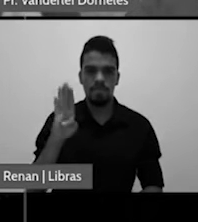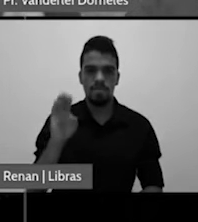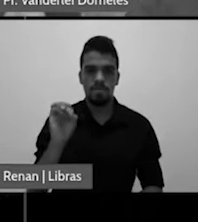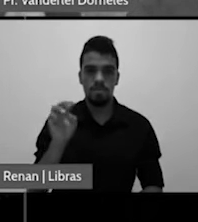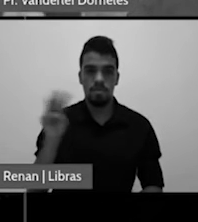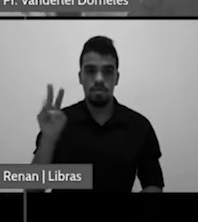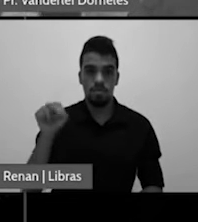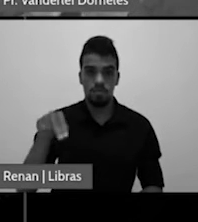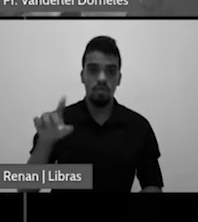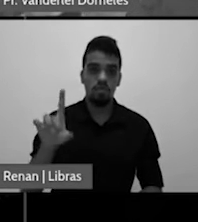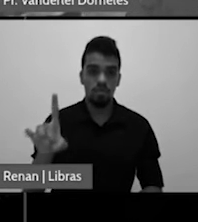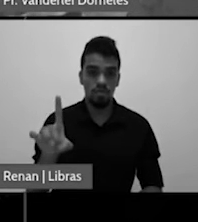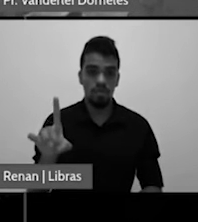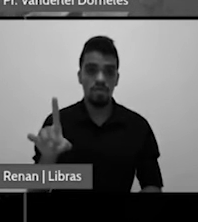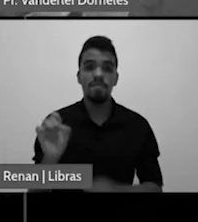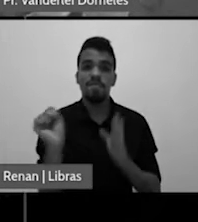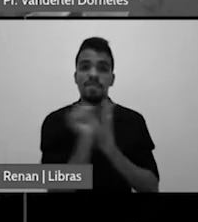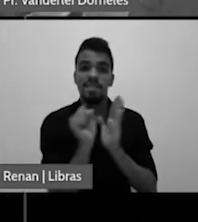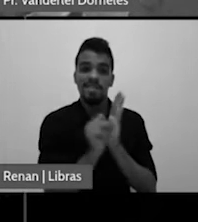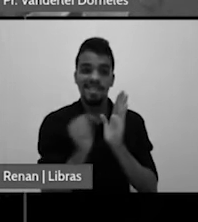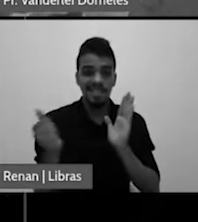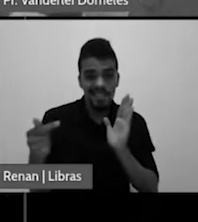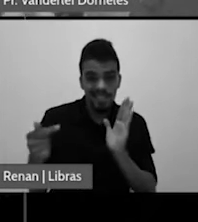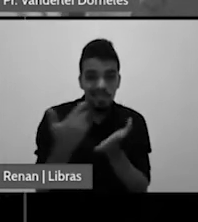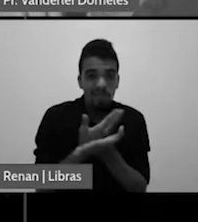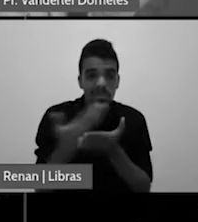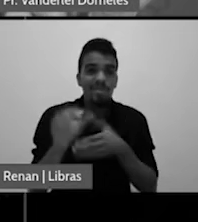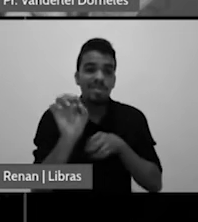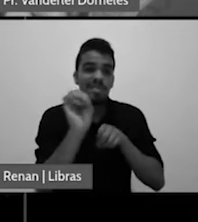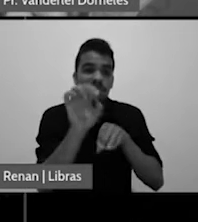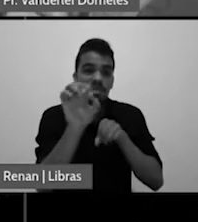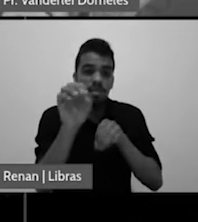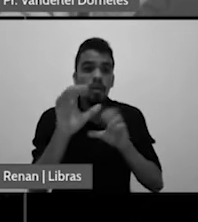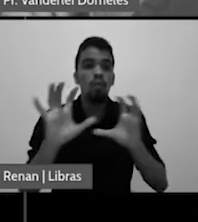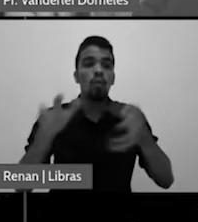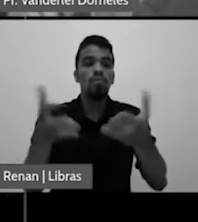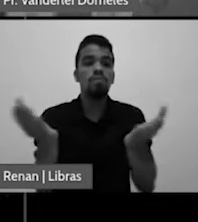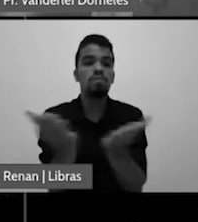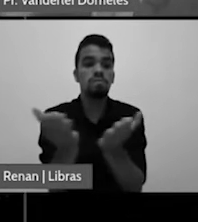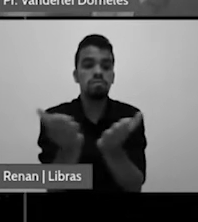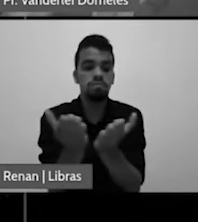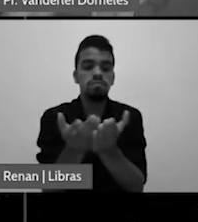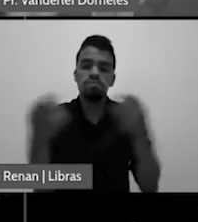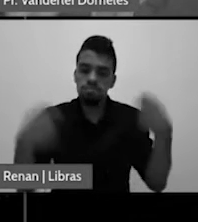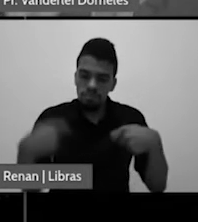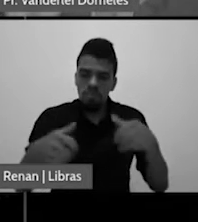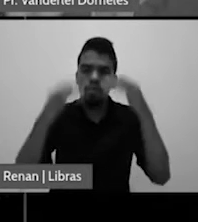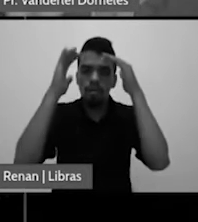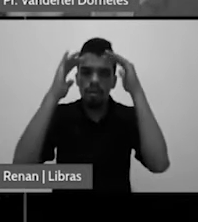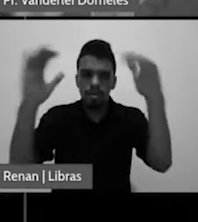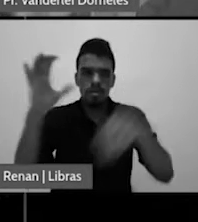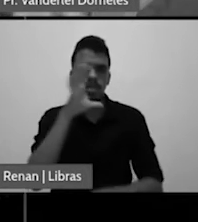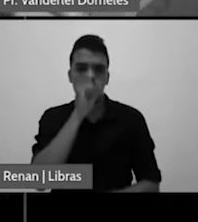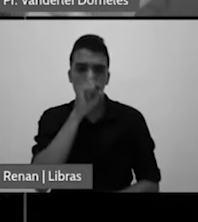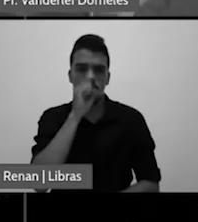ensinar que os cristãos deveriam guardar o sábado como sinal da aliança com Deus.